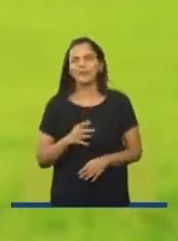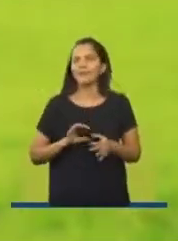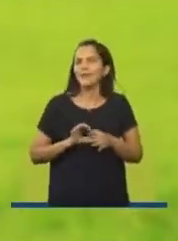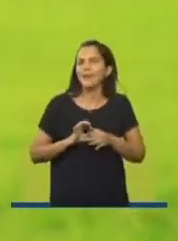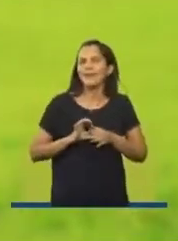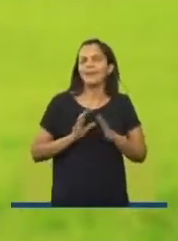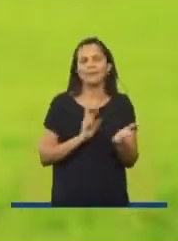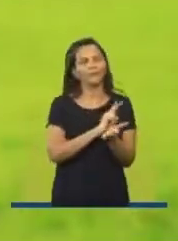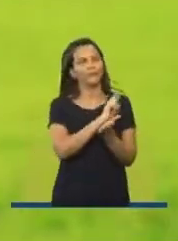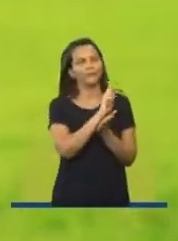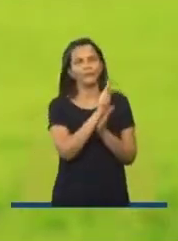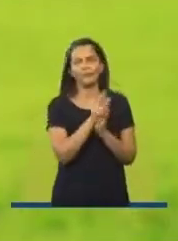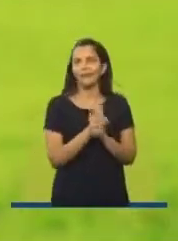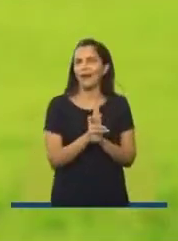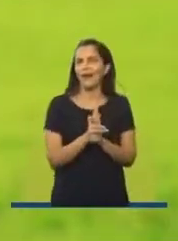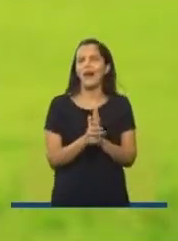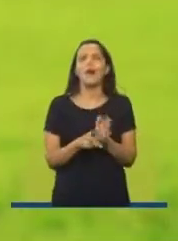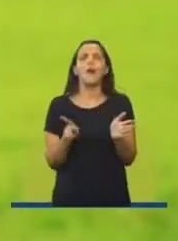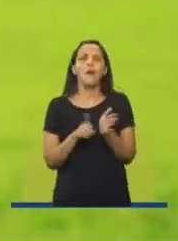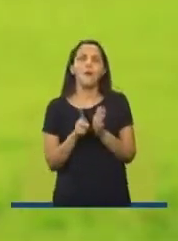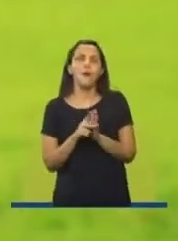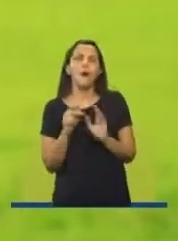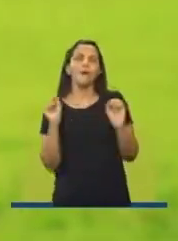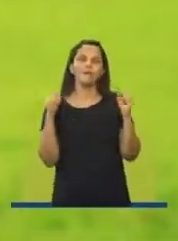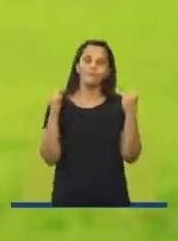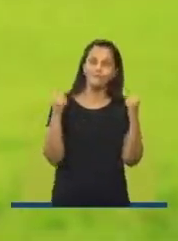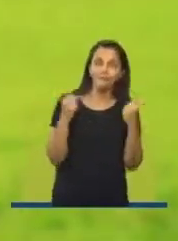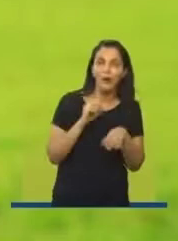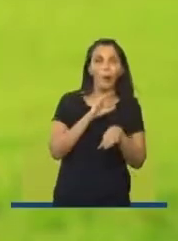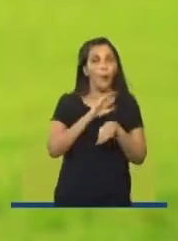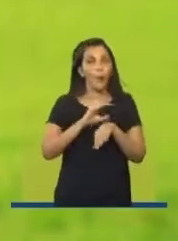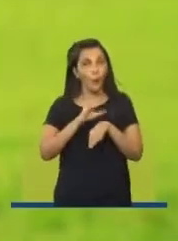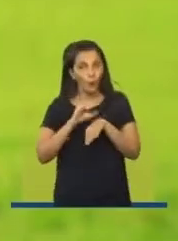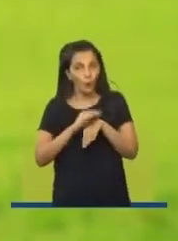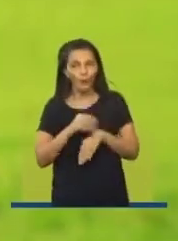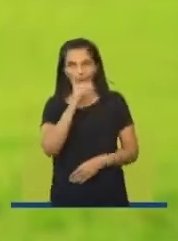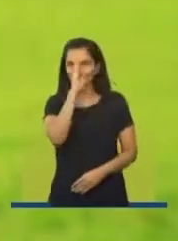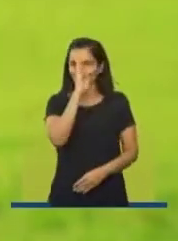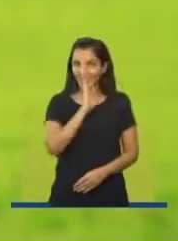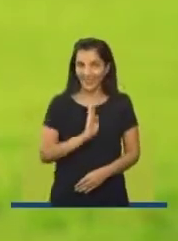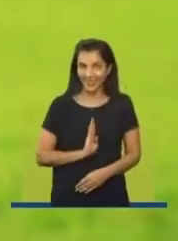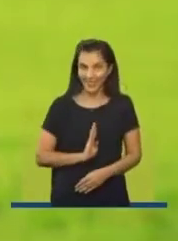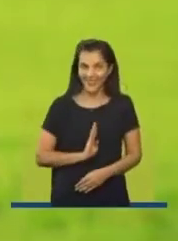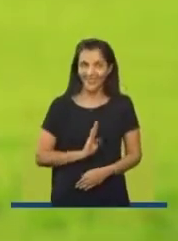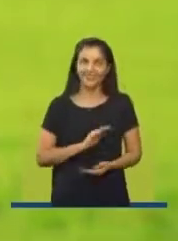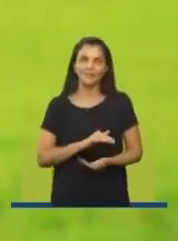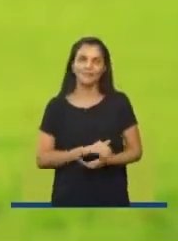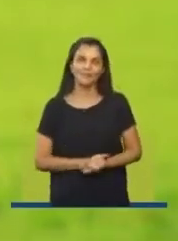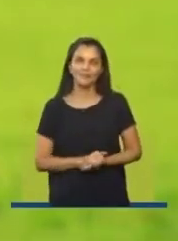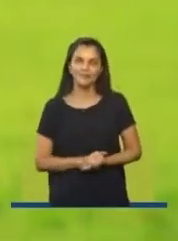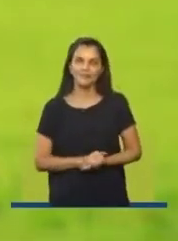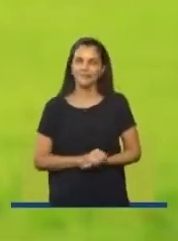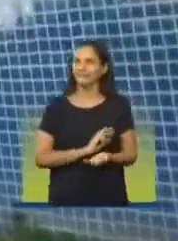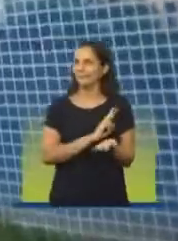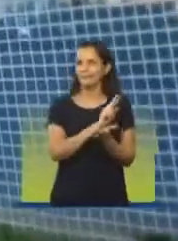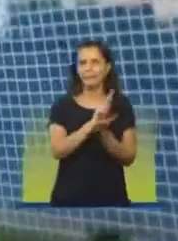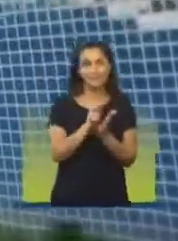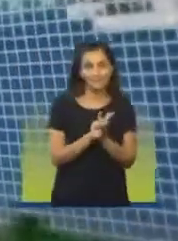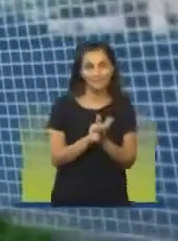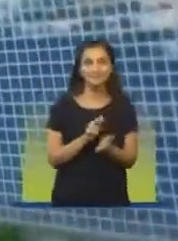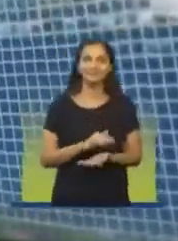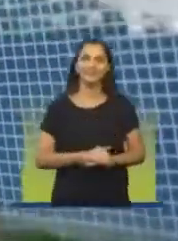vários equipamentos públicos e dezenas de cursos totalmente de graça em várias modalidades.